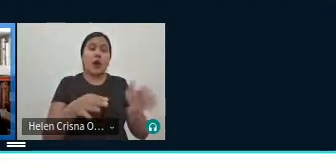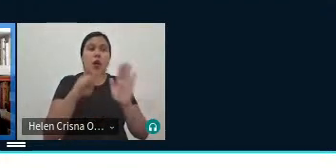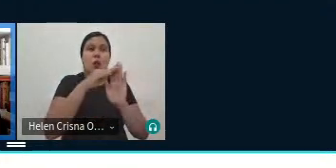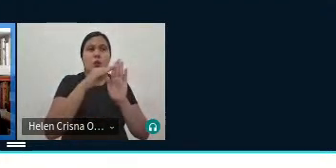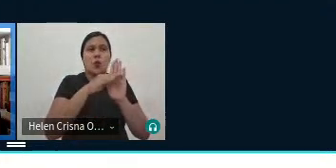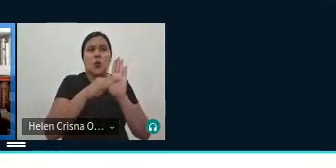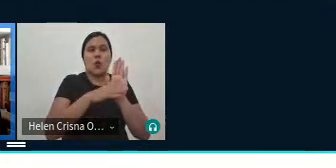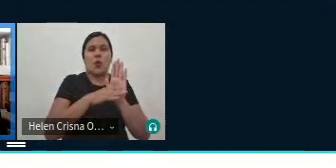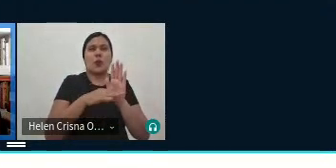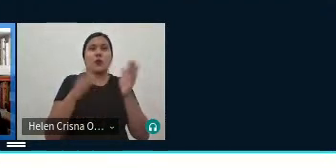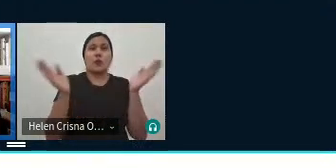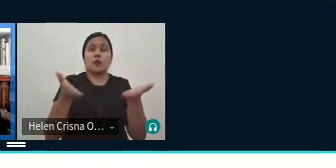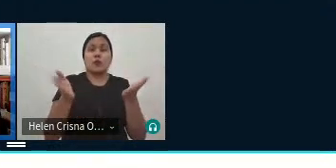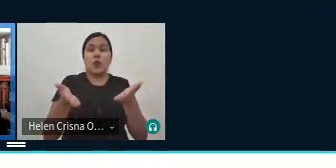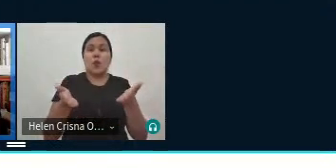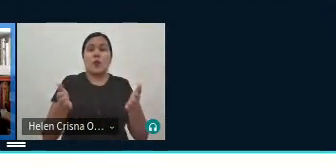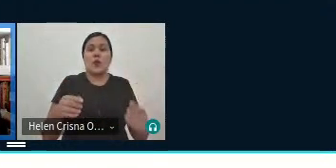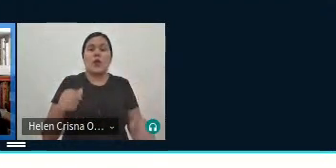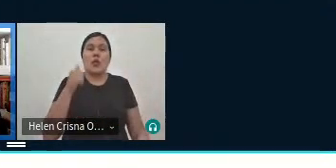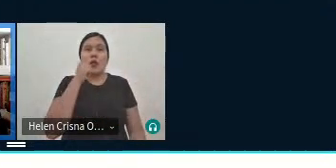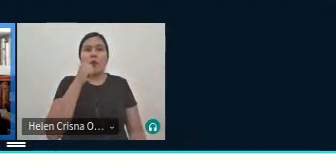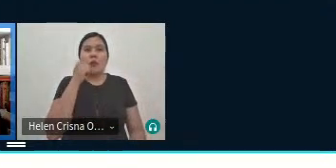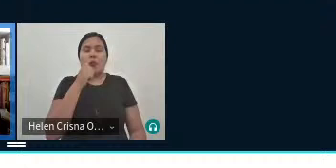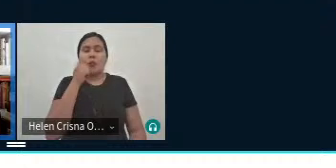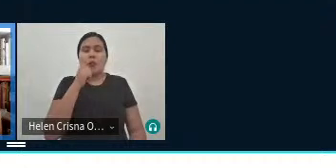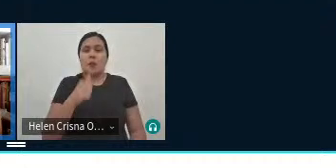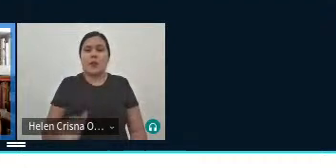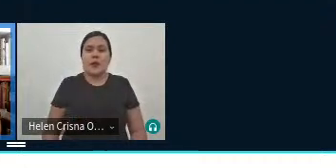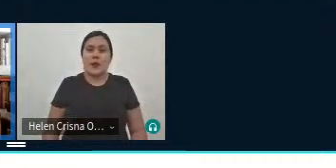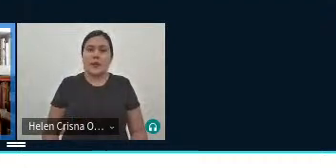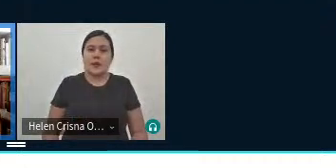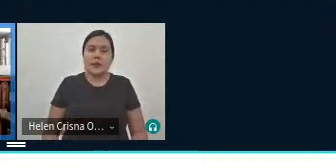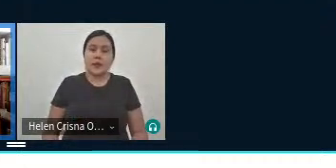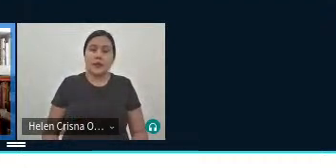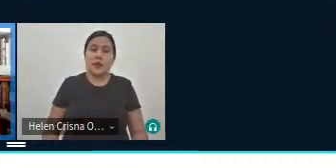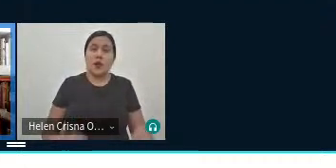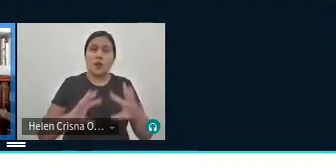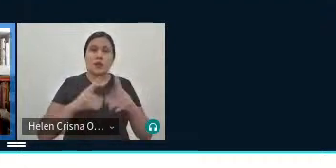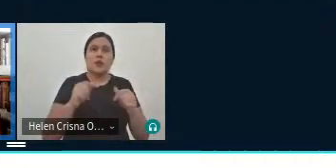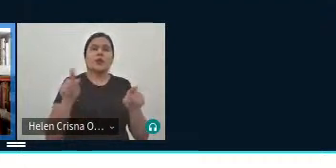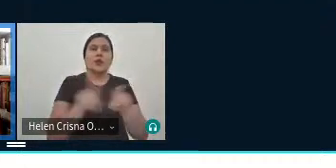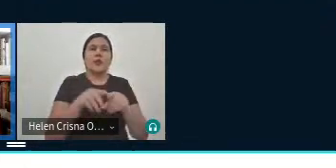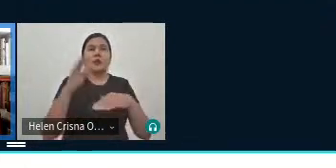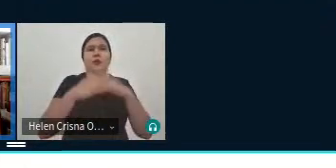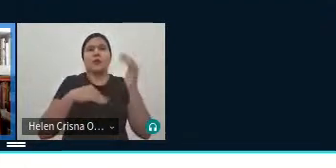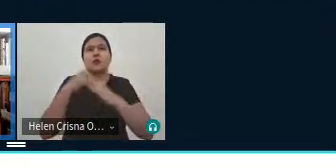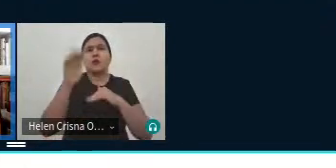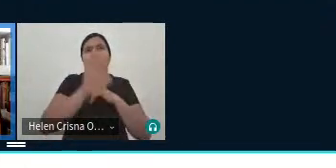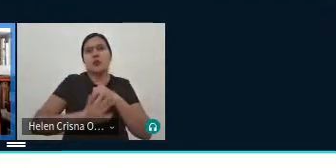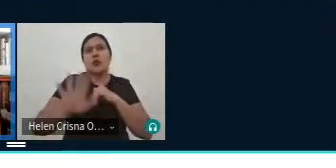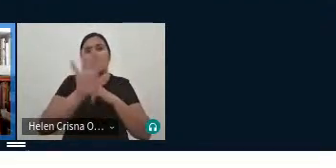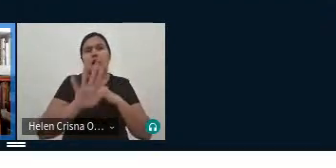factuais né entre mulheres sobretudo aquelas profissionais da área né